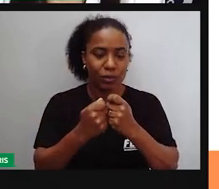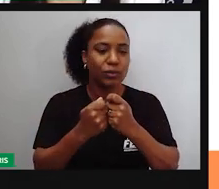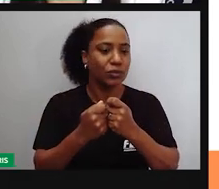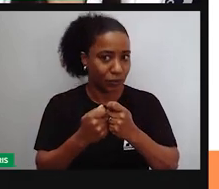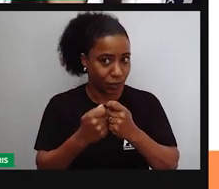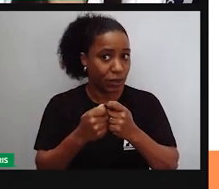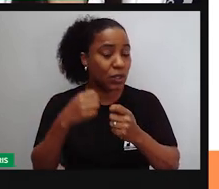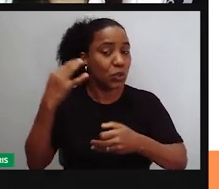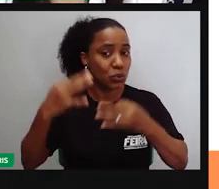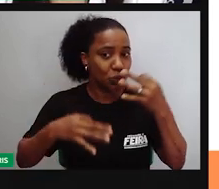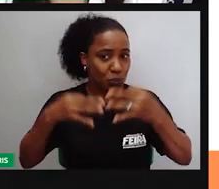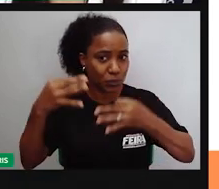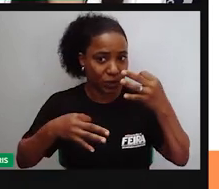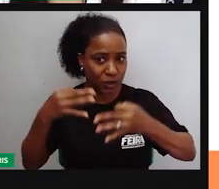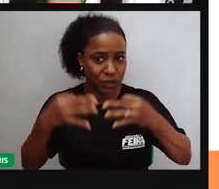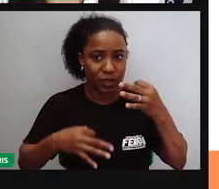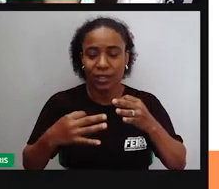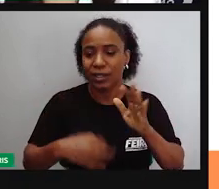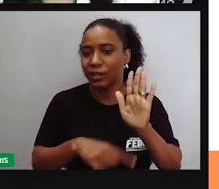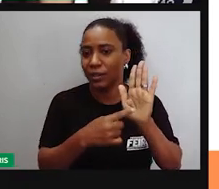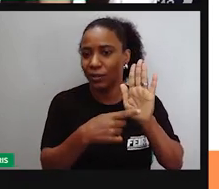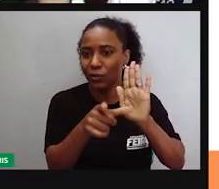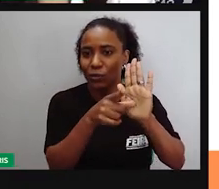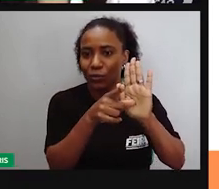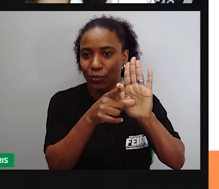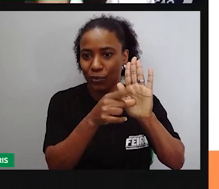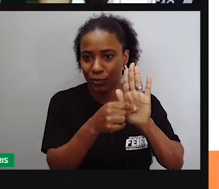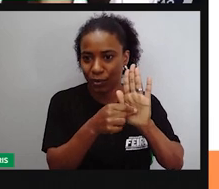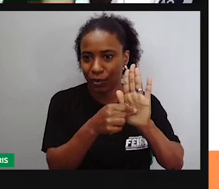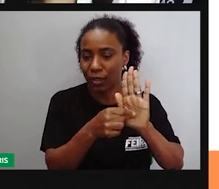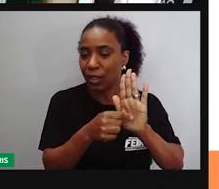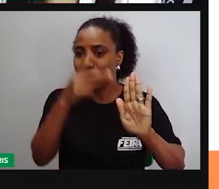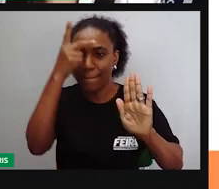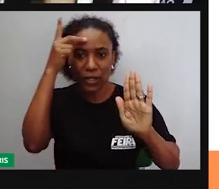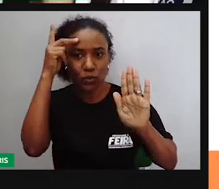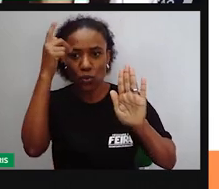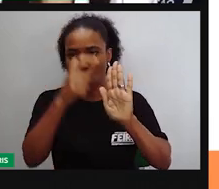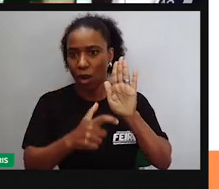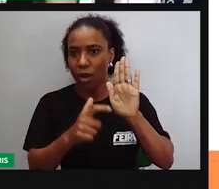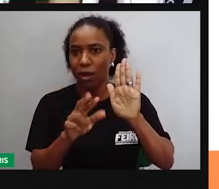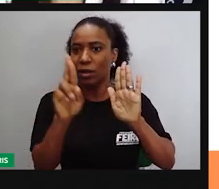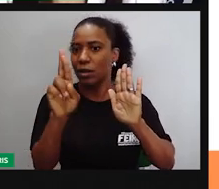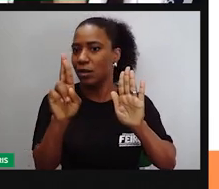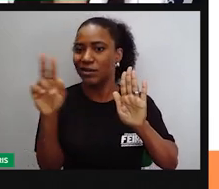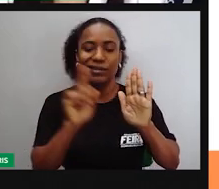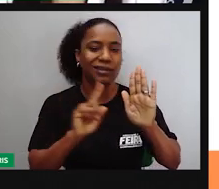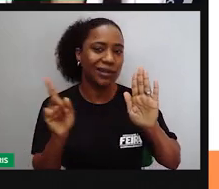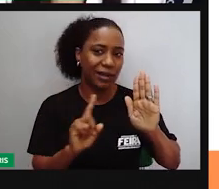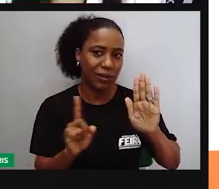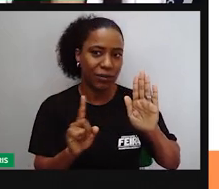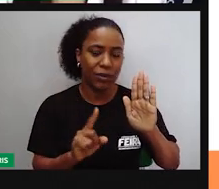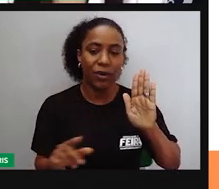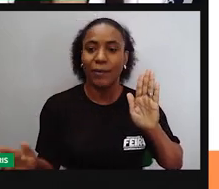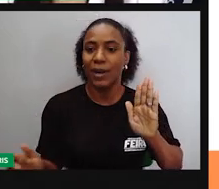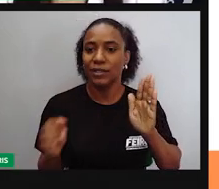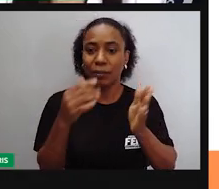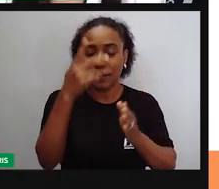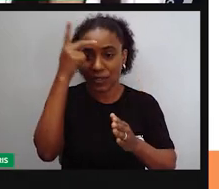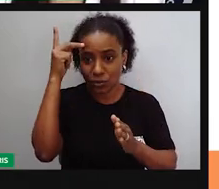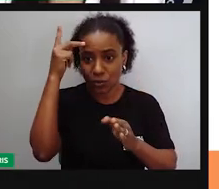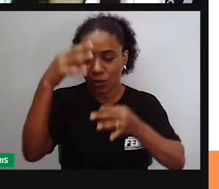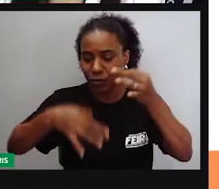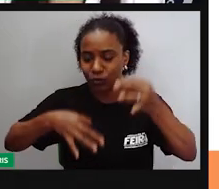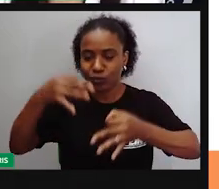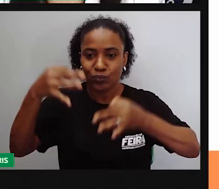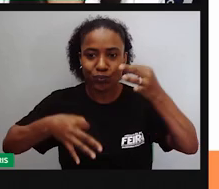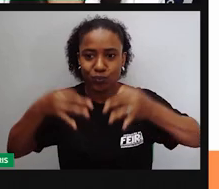partir daí é criado um código, né? Não de pessoas físicas, individuais, mas quando fala em pessoa jurídica, a gente já